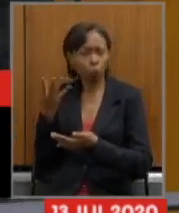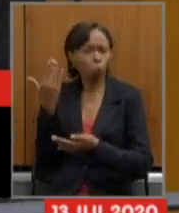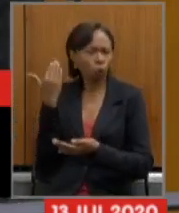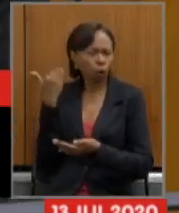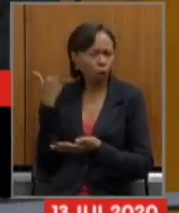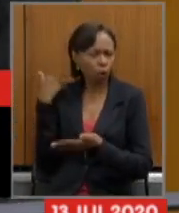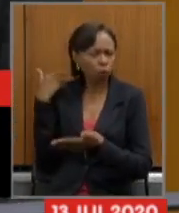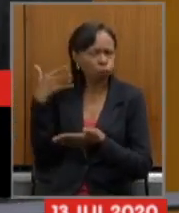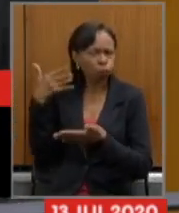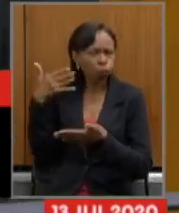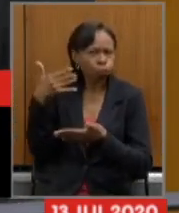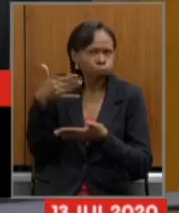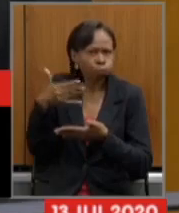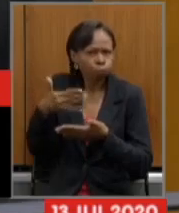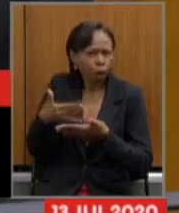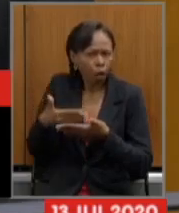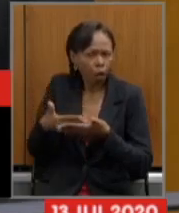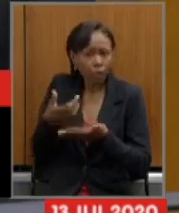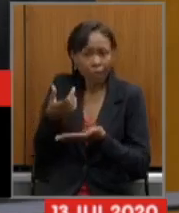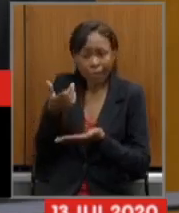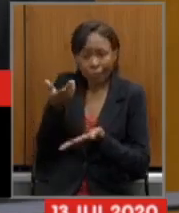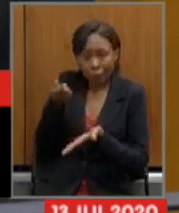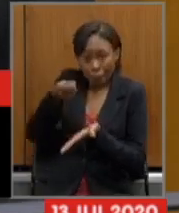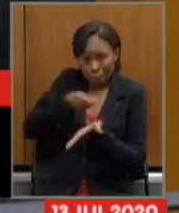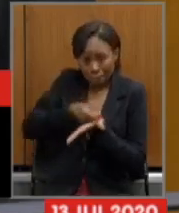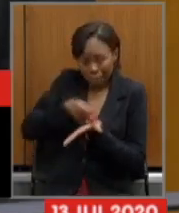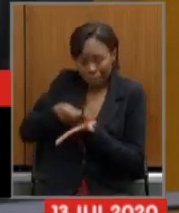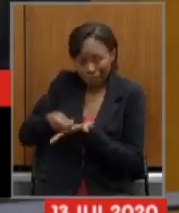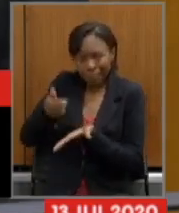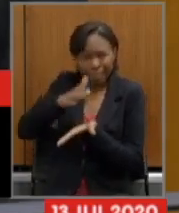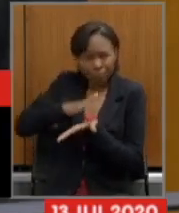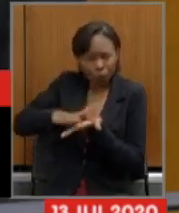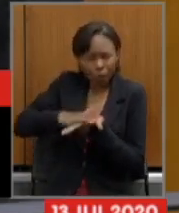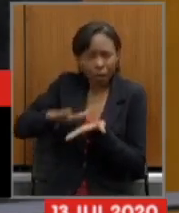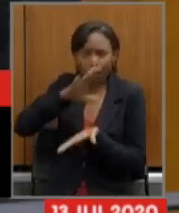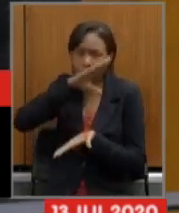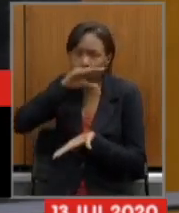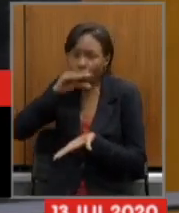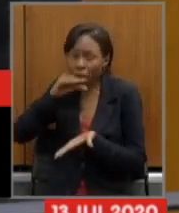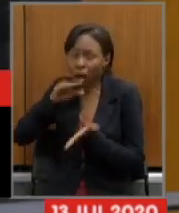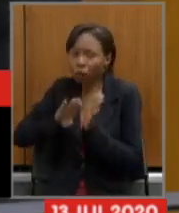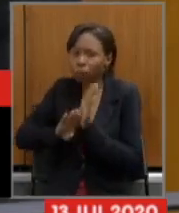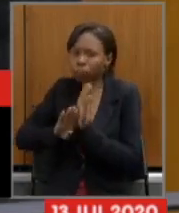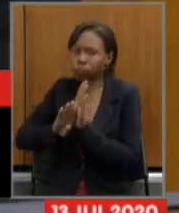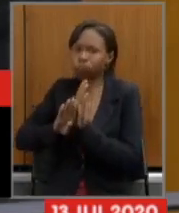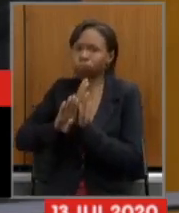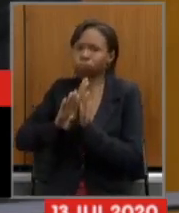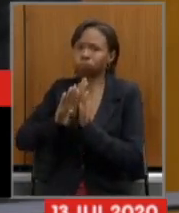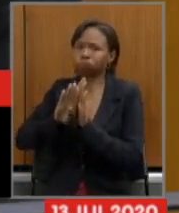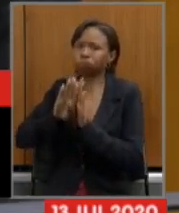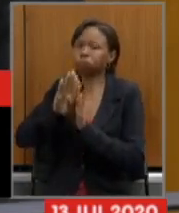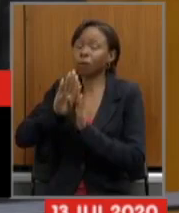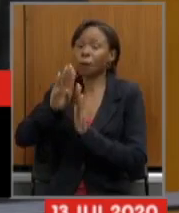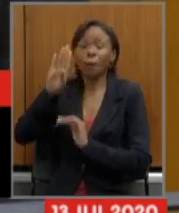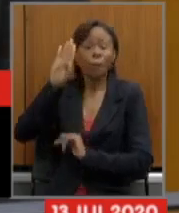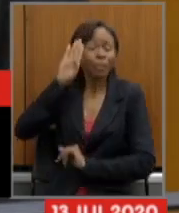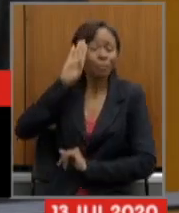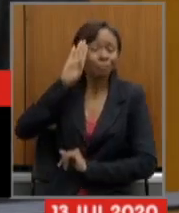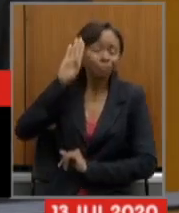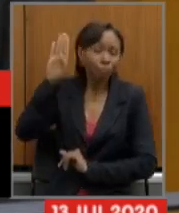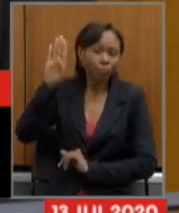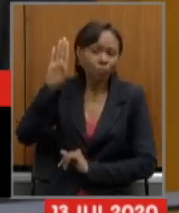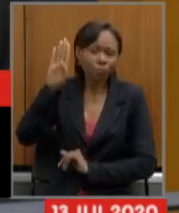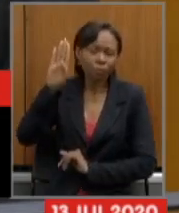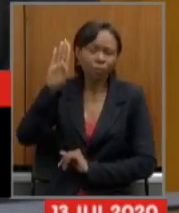as despesas de pessoal têm crescido, mas, principalmente, as despesas